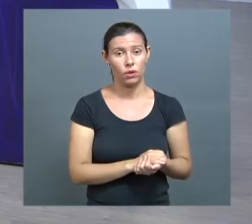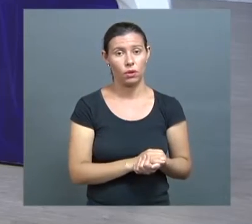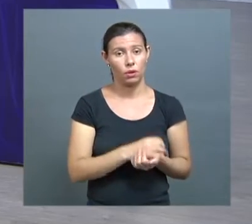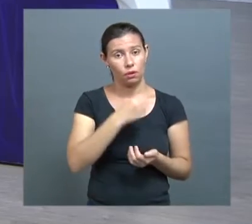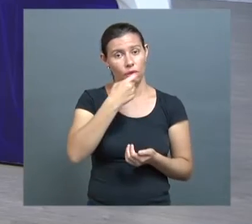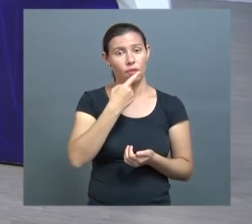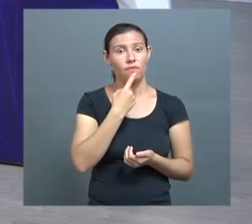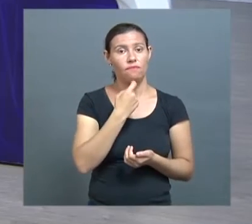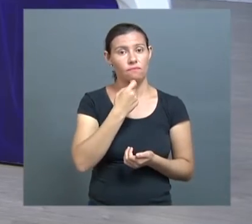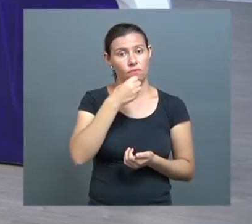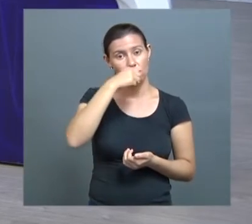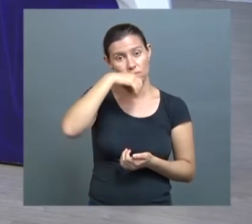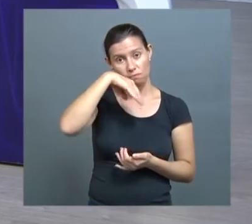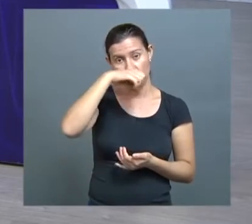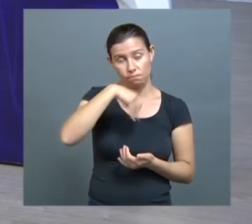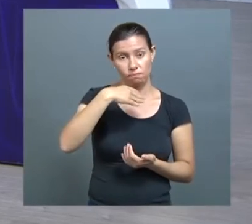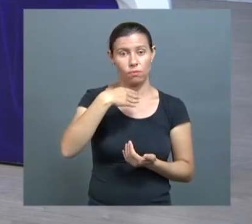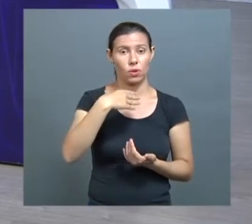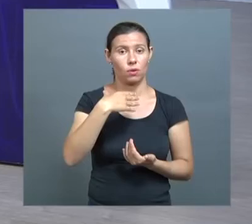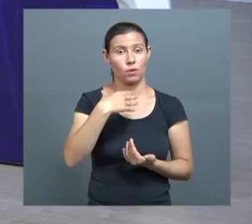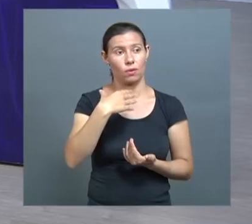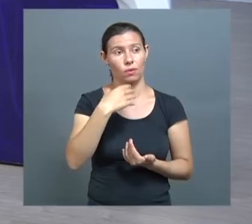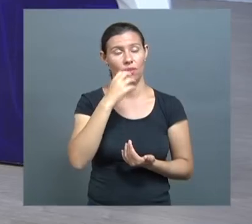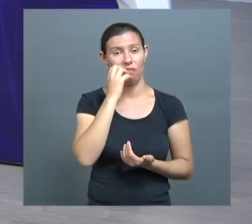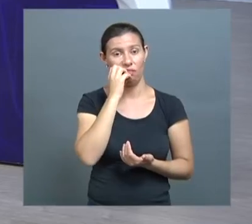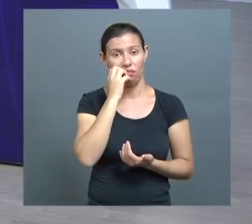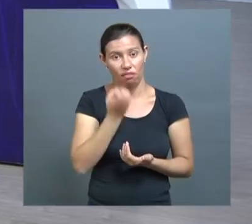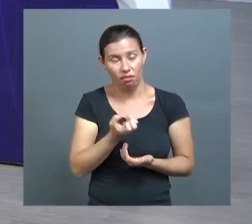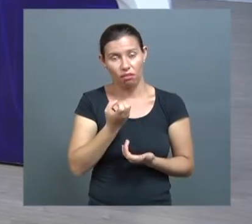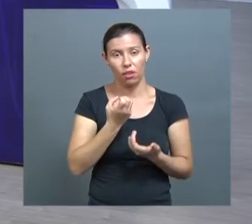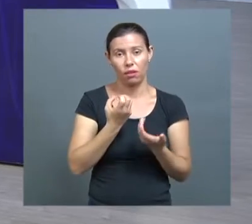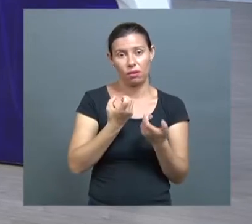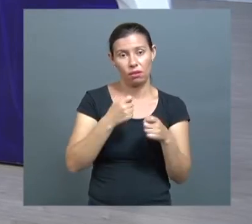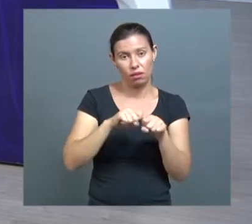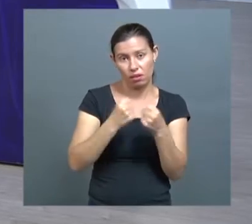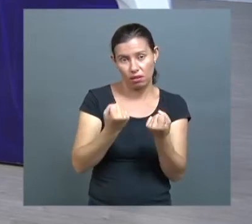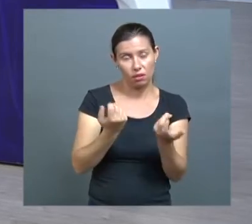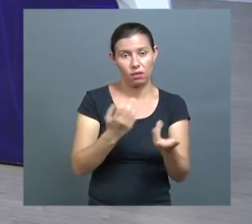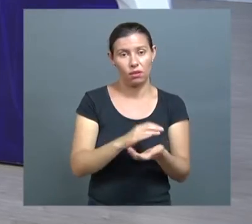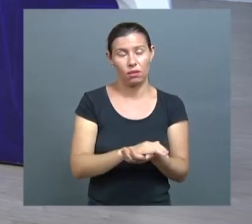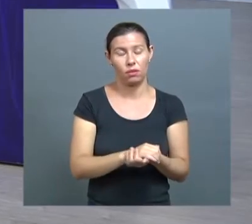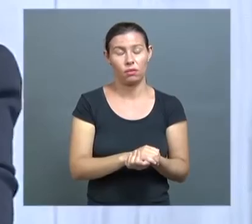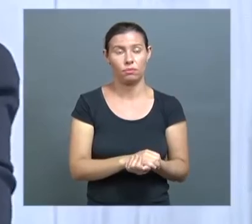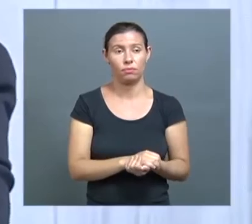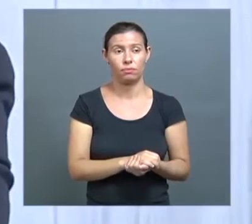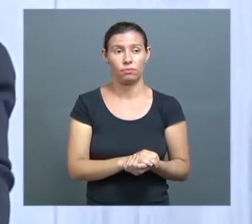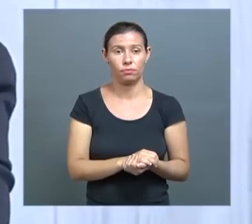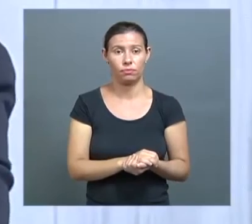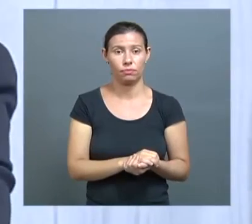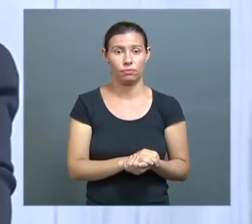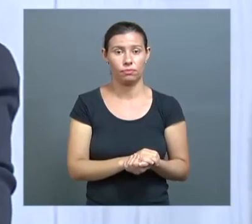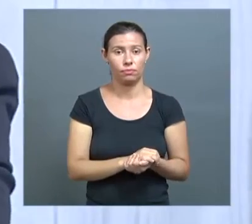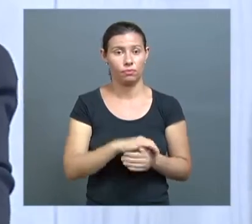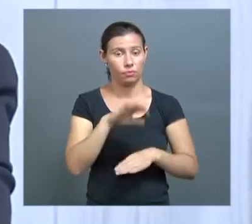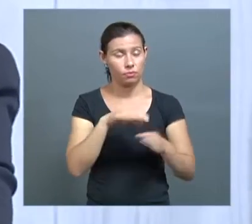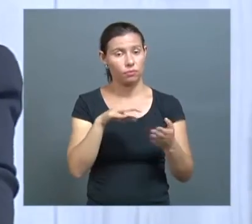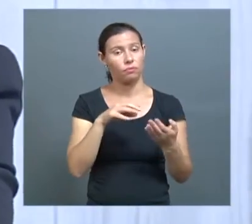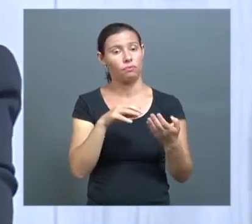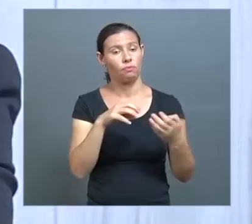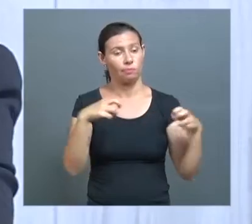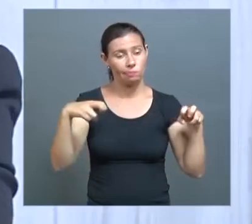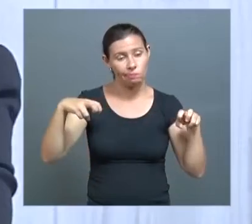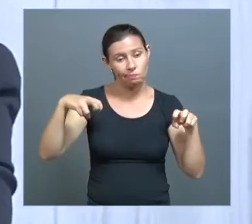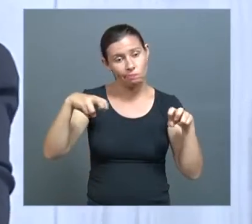hemorragias, traumas, seja, fraturas, traumatismos com acidentes, com batida de